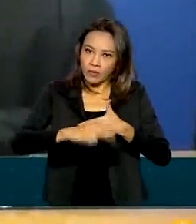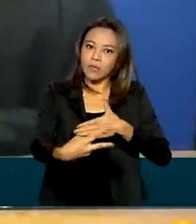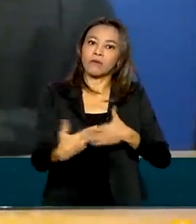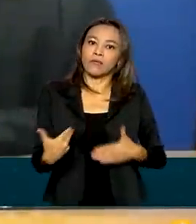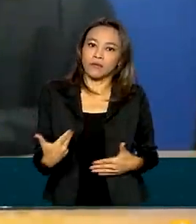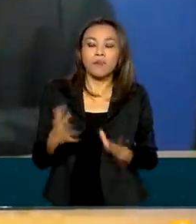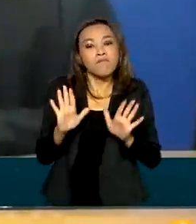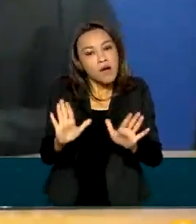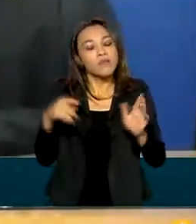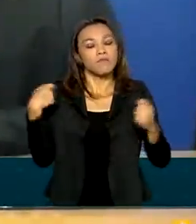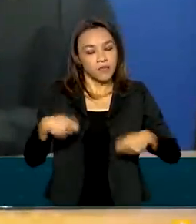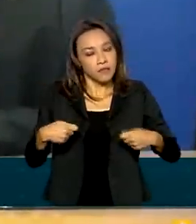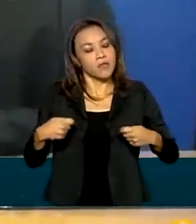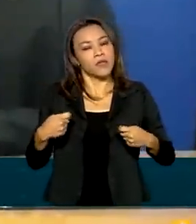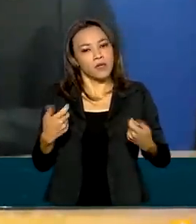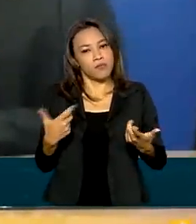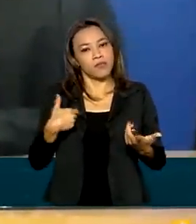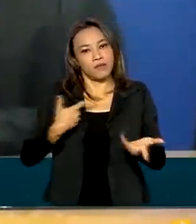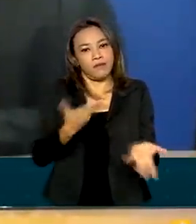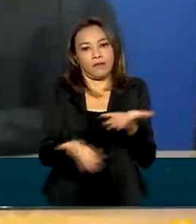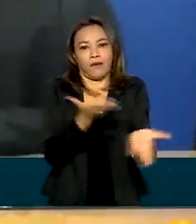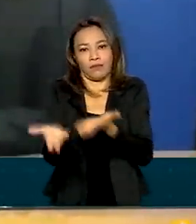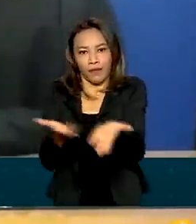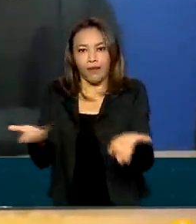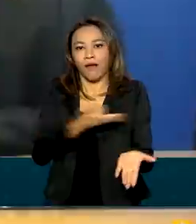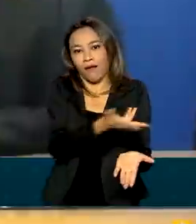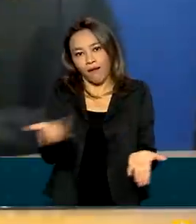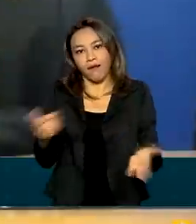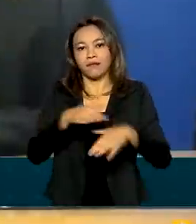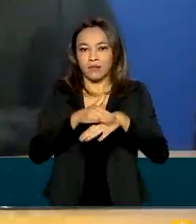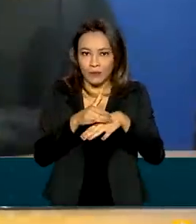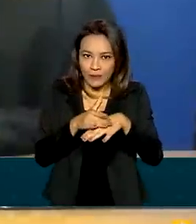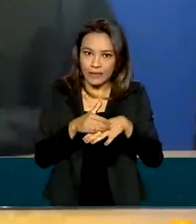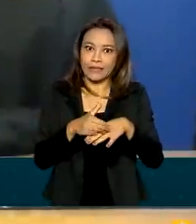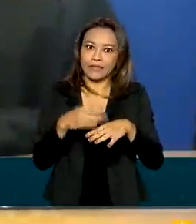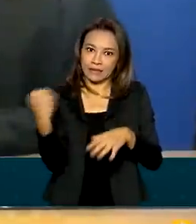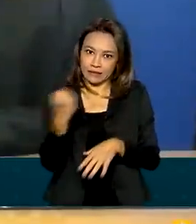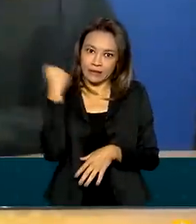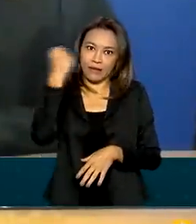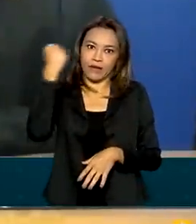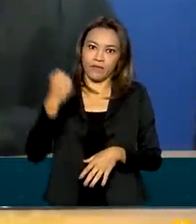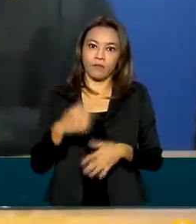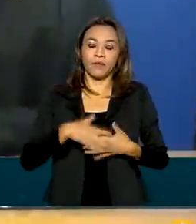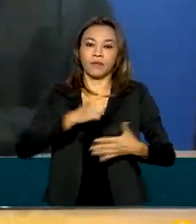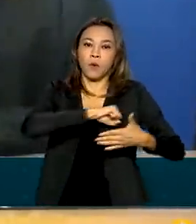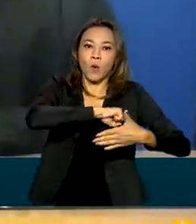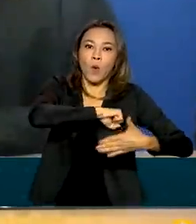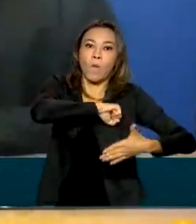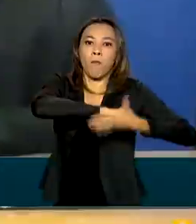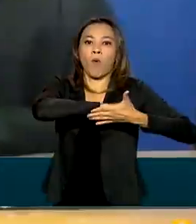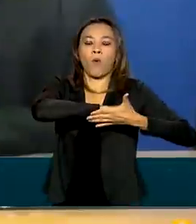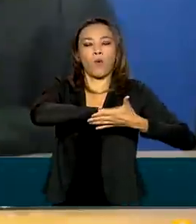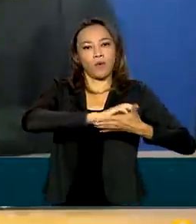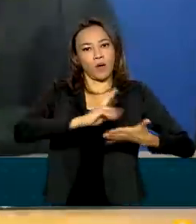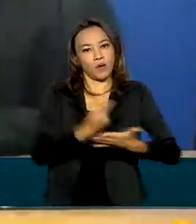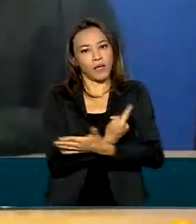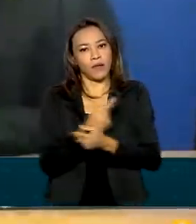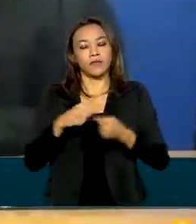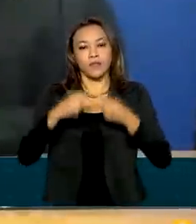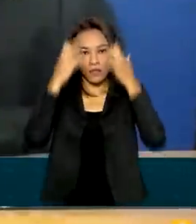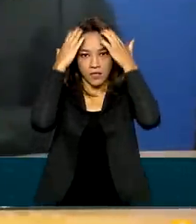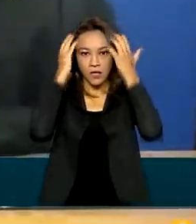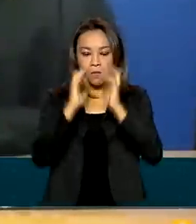que enfrentar as complicações agudas das doenças prevalentes, como é o caso do infarto, como é o caso do AVC,